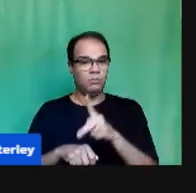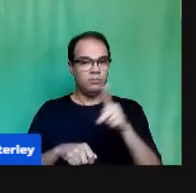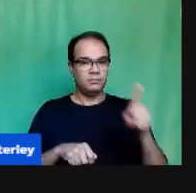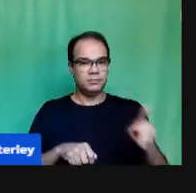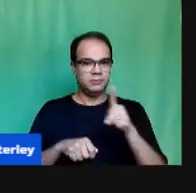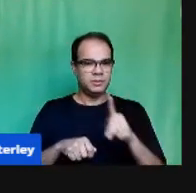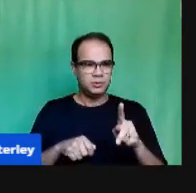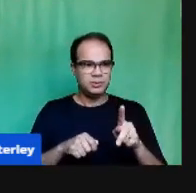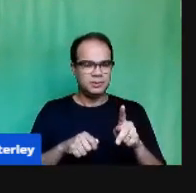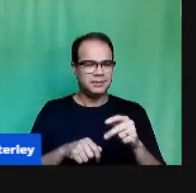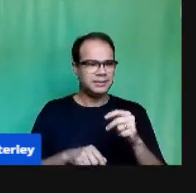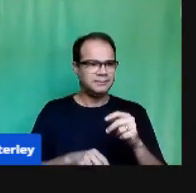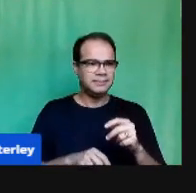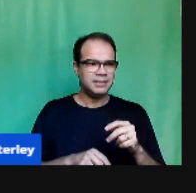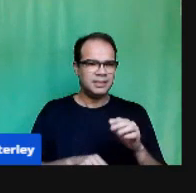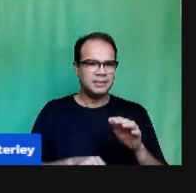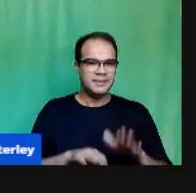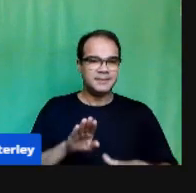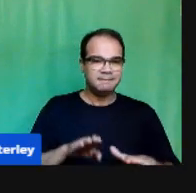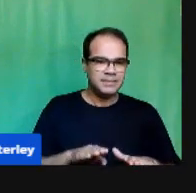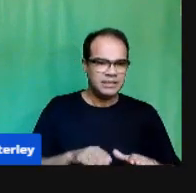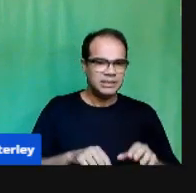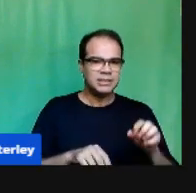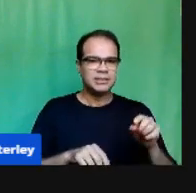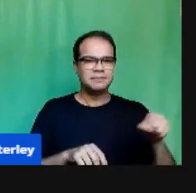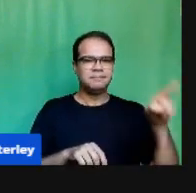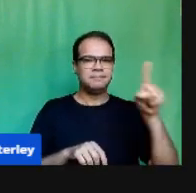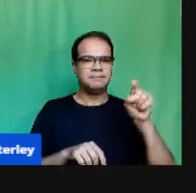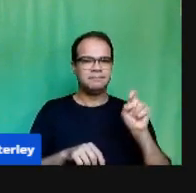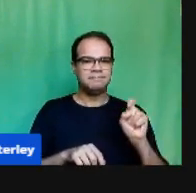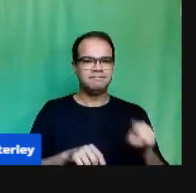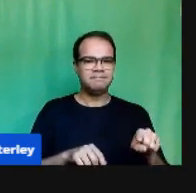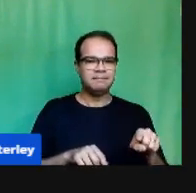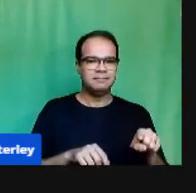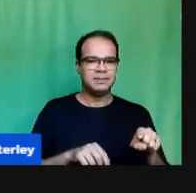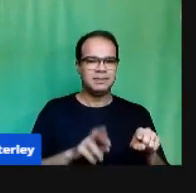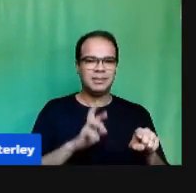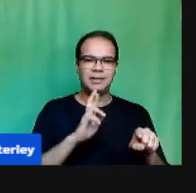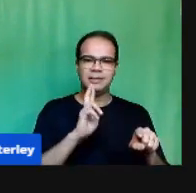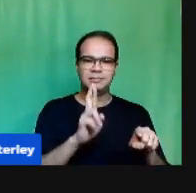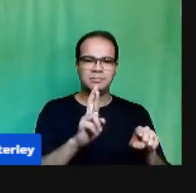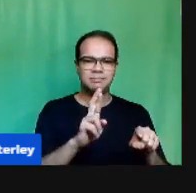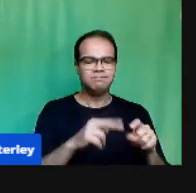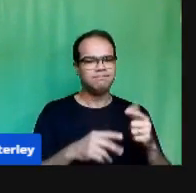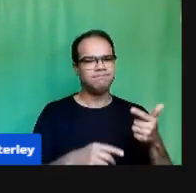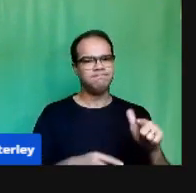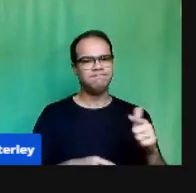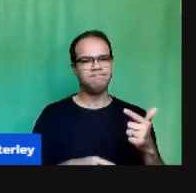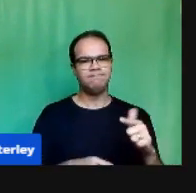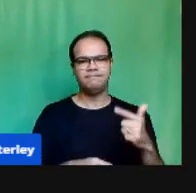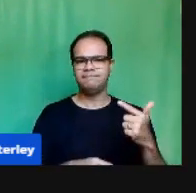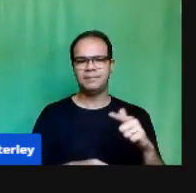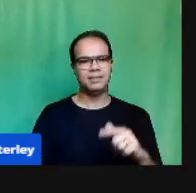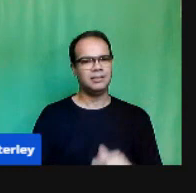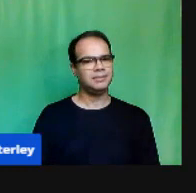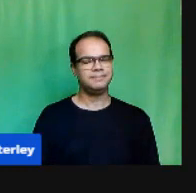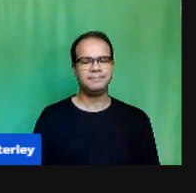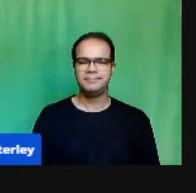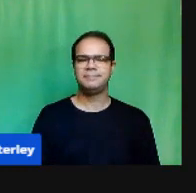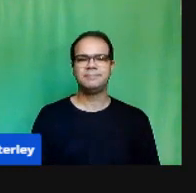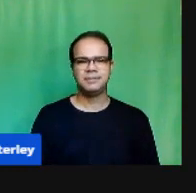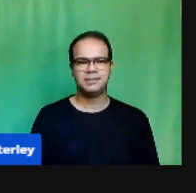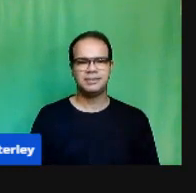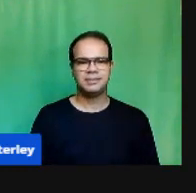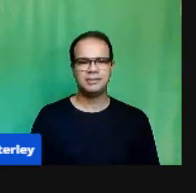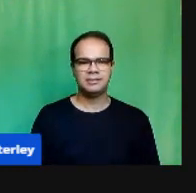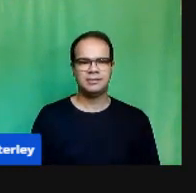perguntas Para quais Algumas Não temos respostas Todas as experiências Pedagógicas